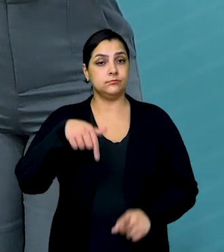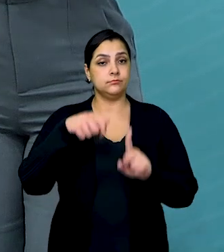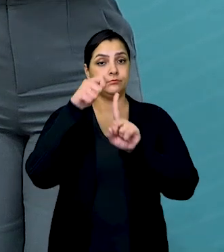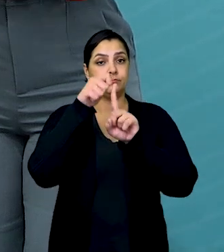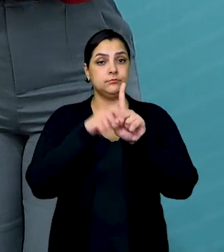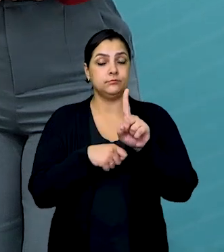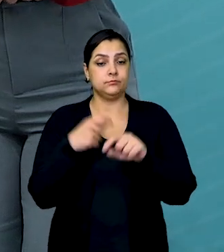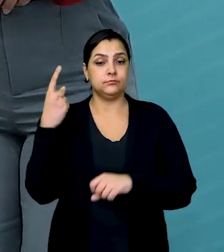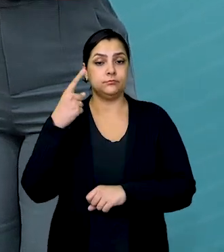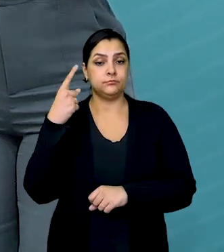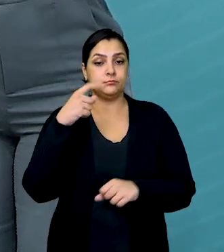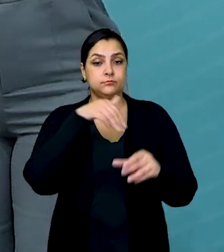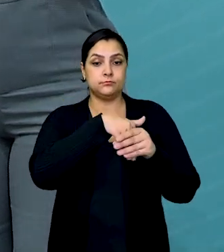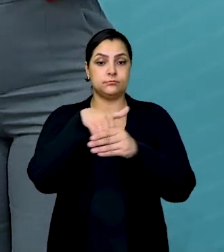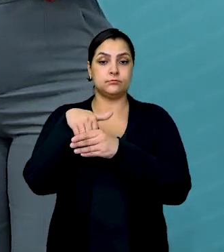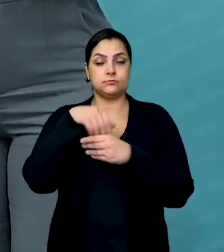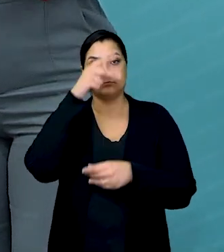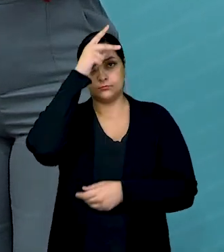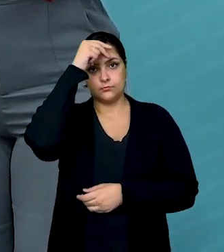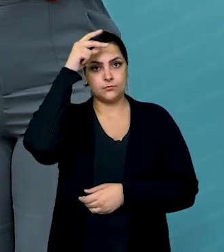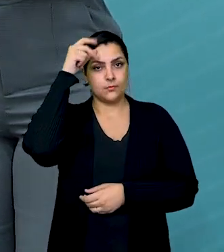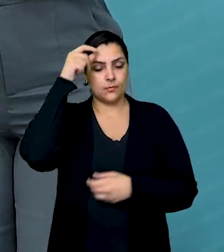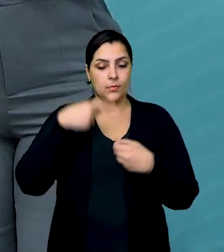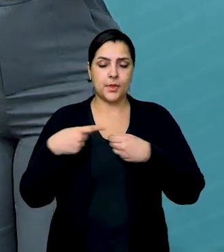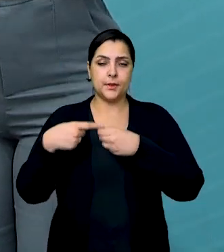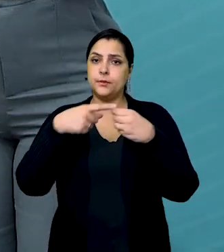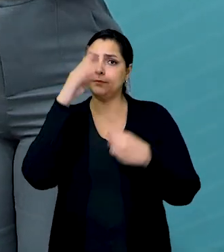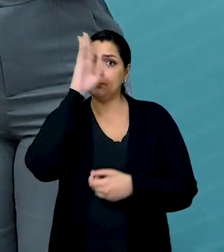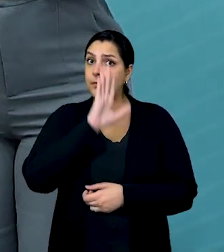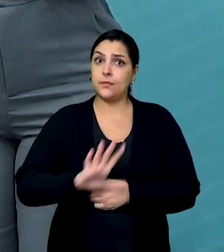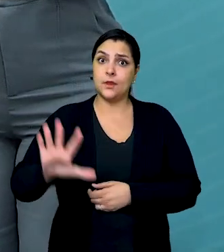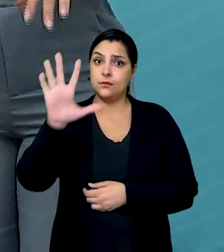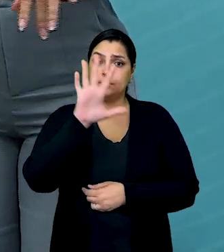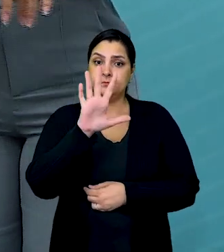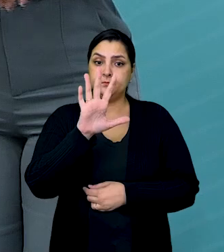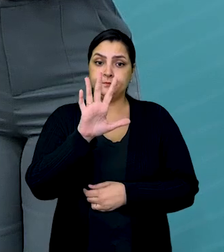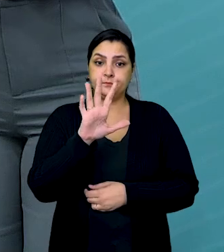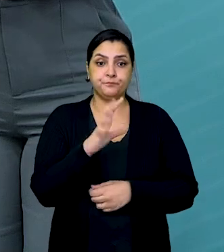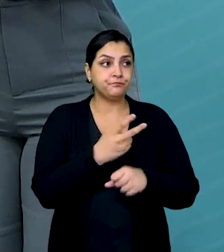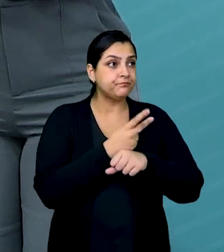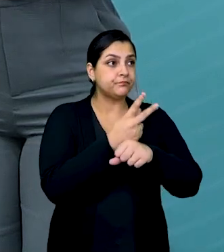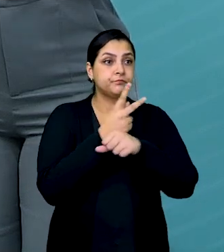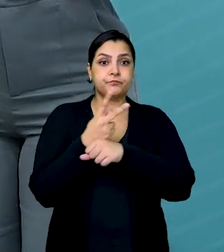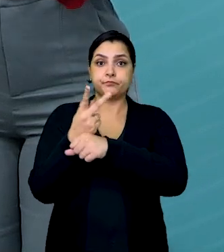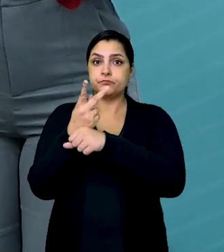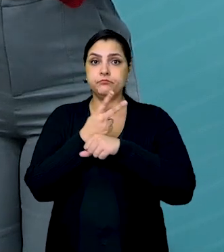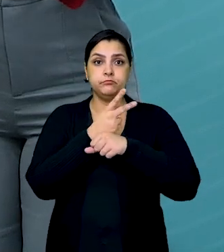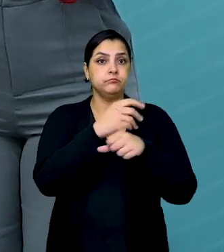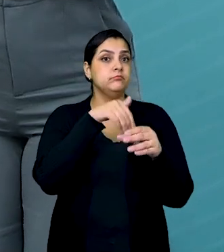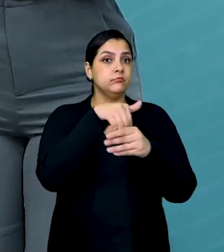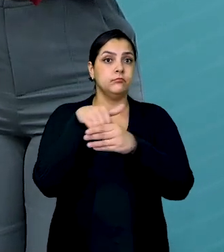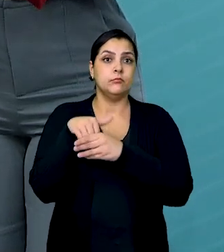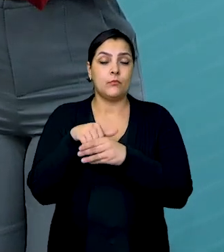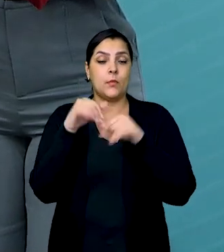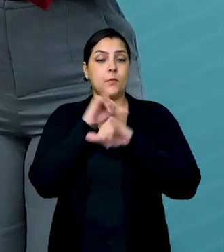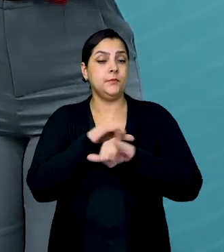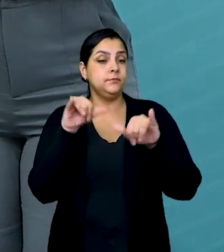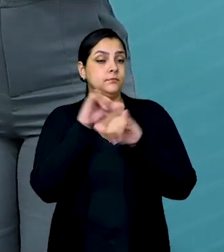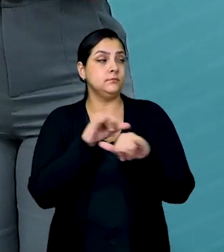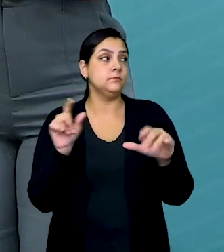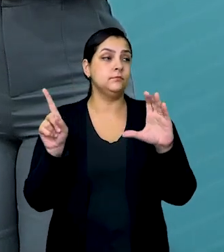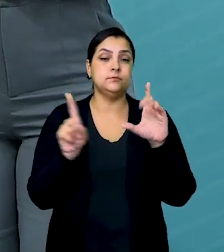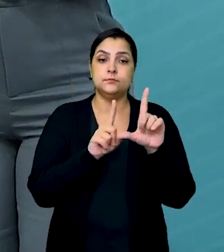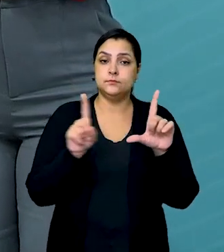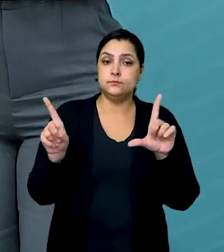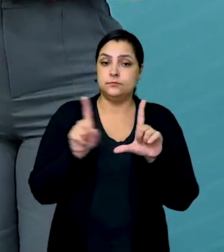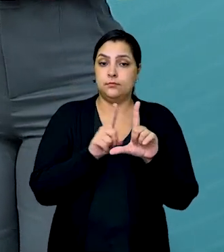Este mês ocorre o primeiro turno das eleições municipais em todo o país. A busca por votos ocorre nas ruas, nas propagandas de rádio,